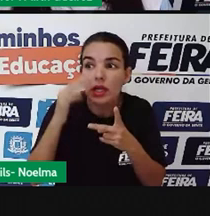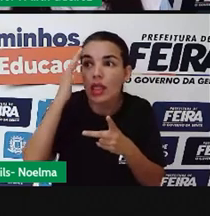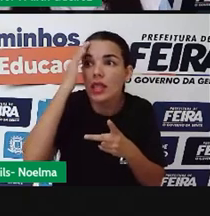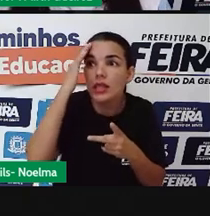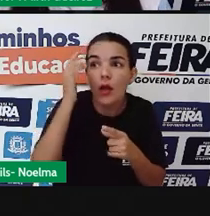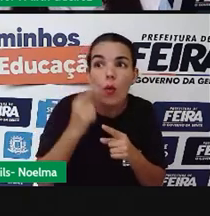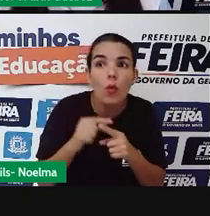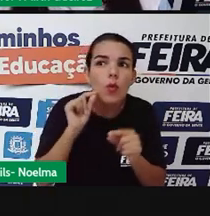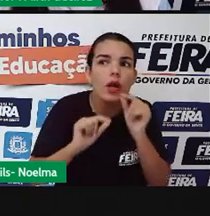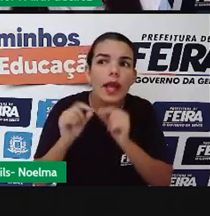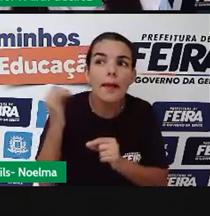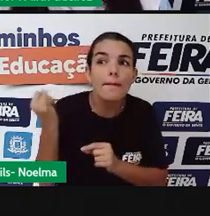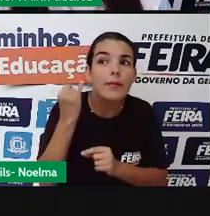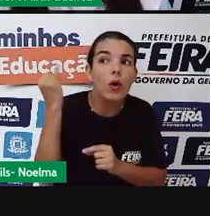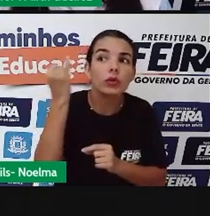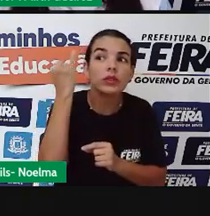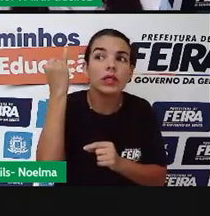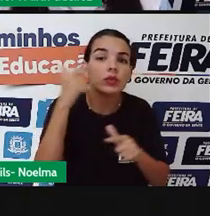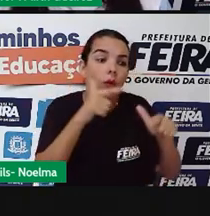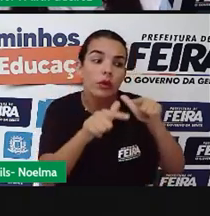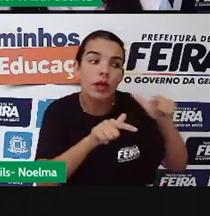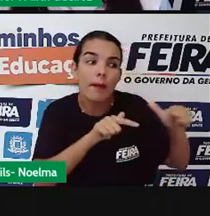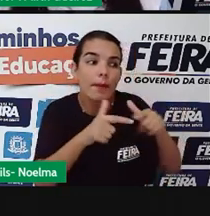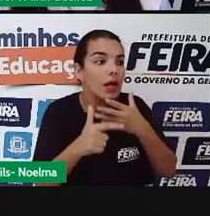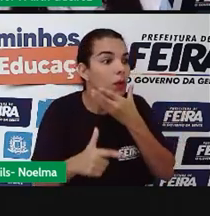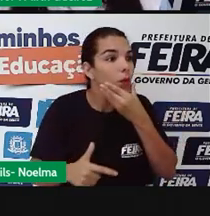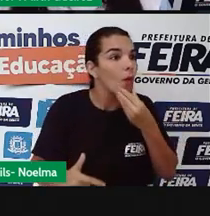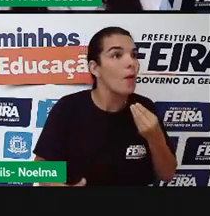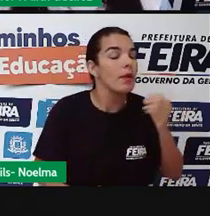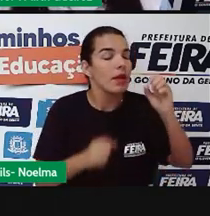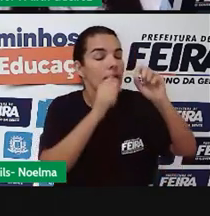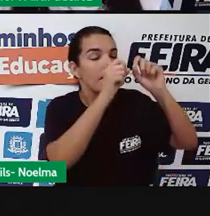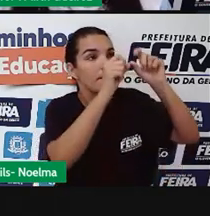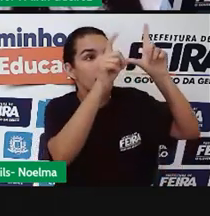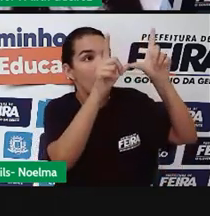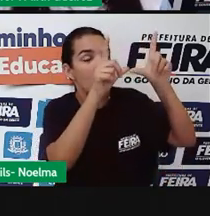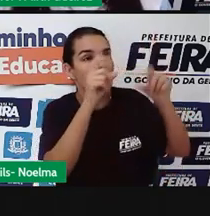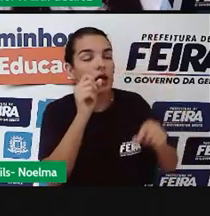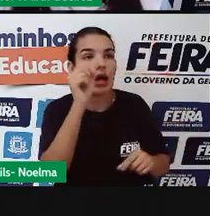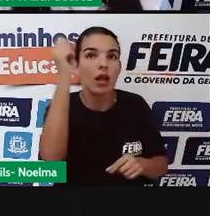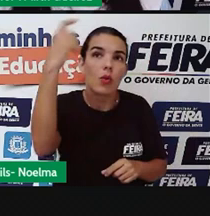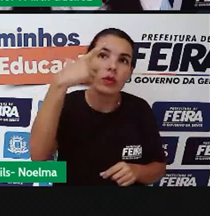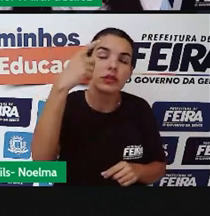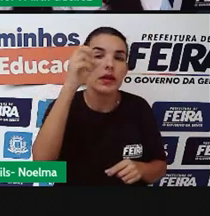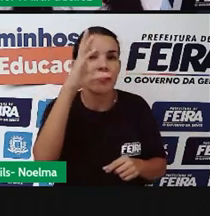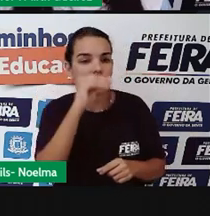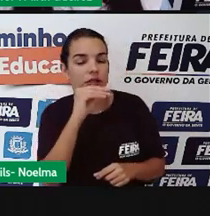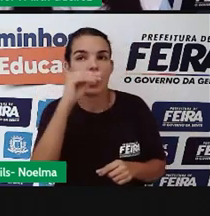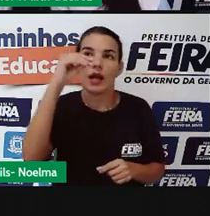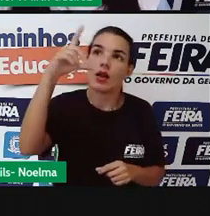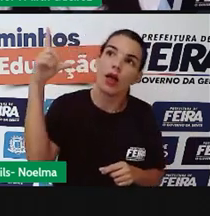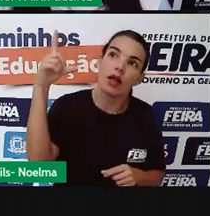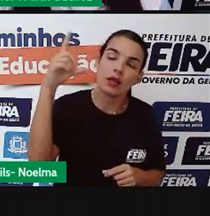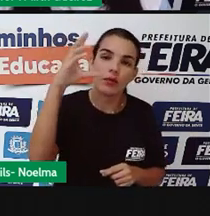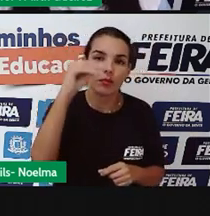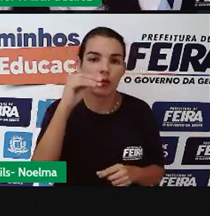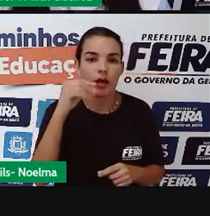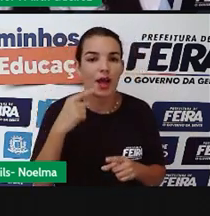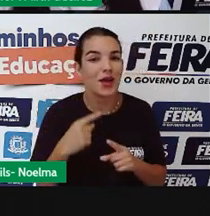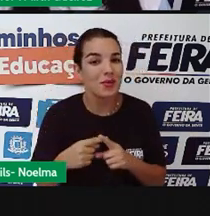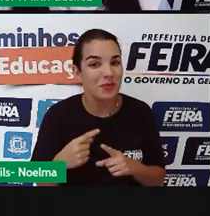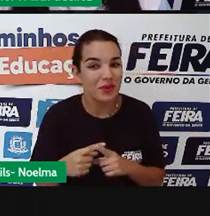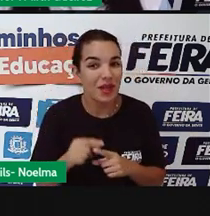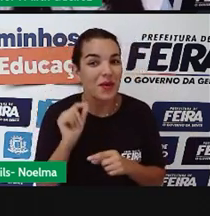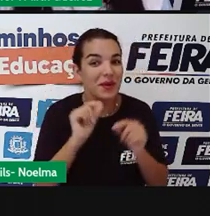importância da função ali daquele Acendedor de Lampiões. Uma vez que o dia e a noite